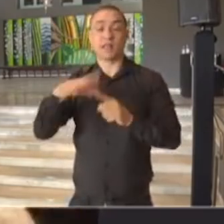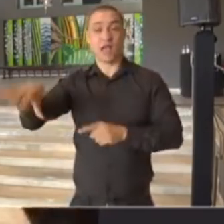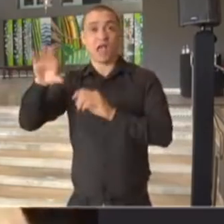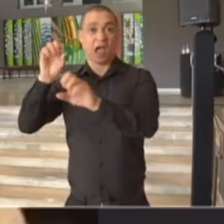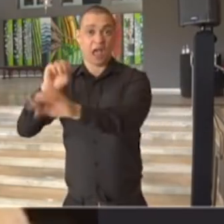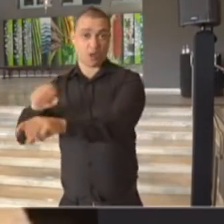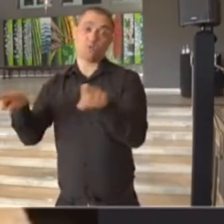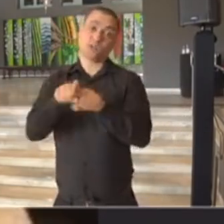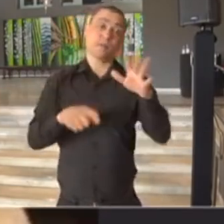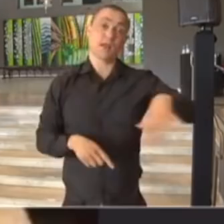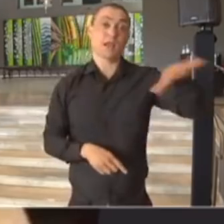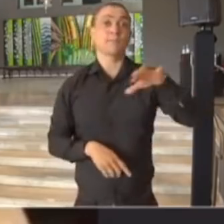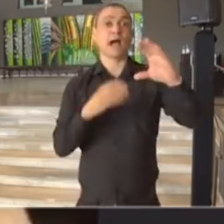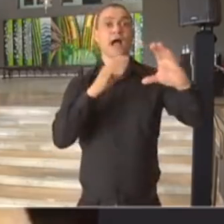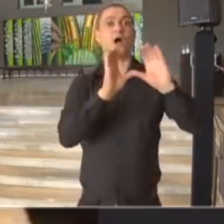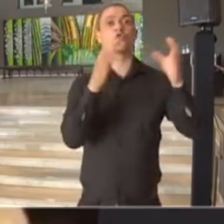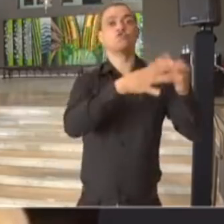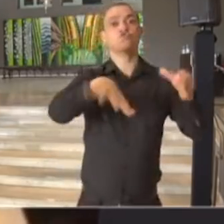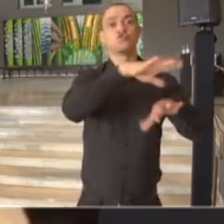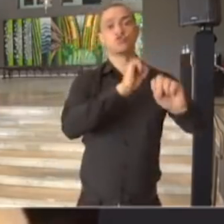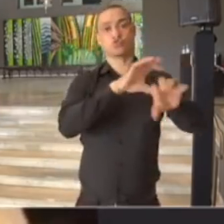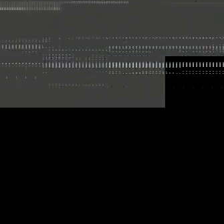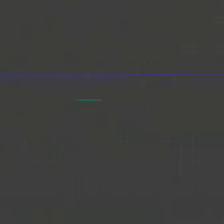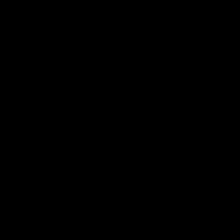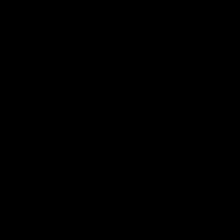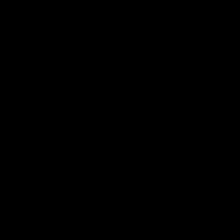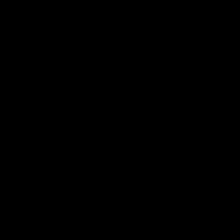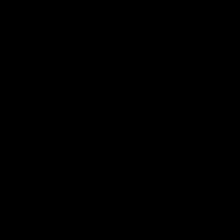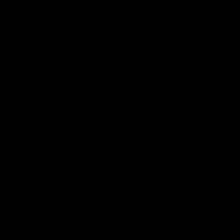estudantes quanto para a nossa comunidade escolar de forma geral.